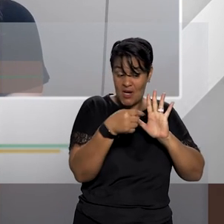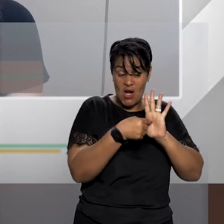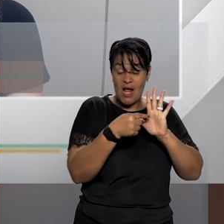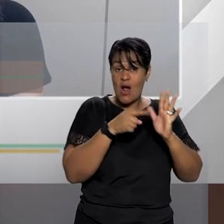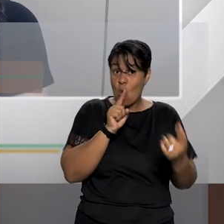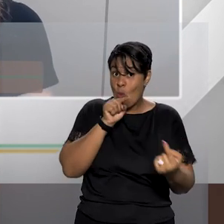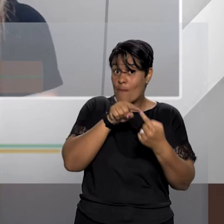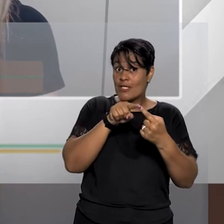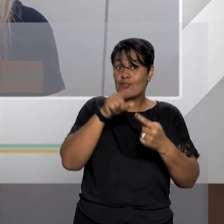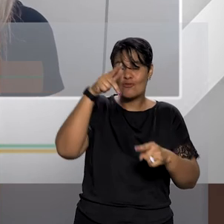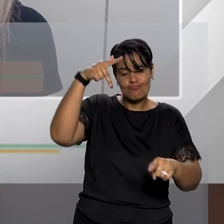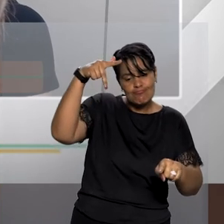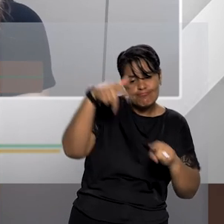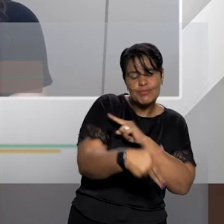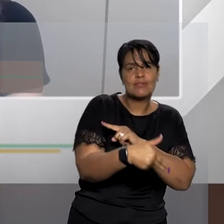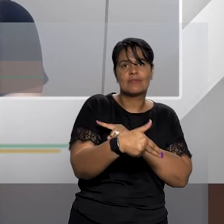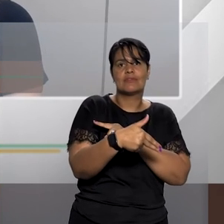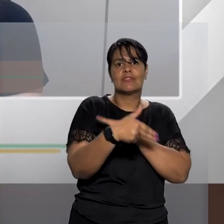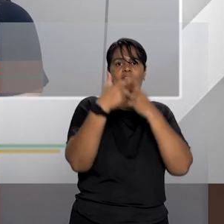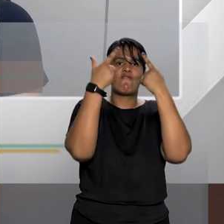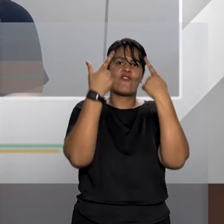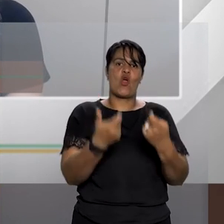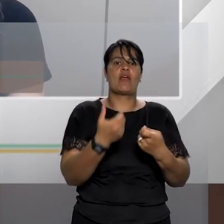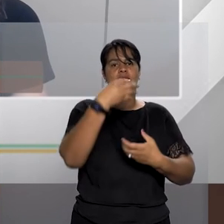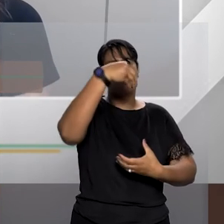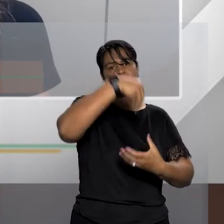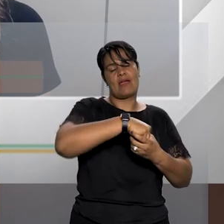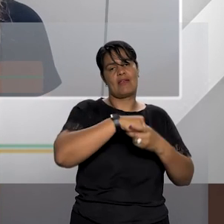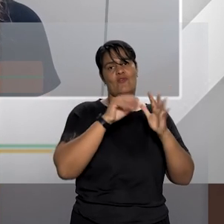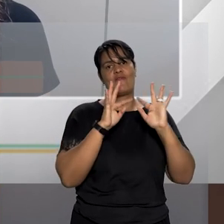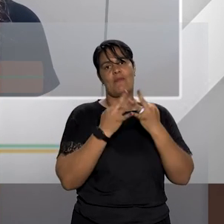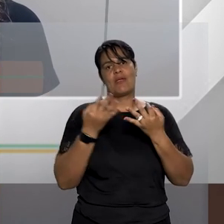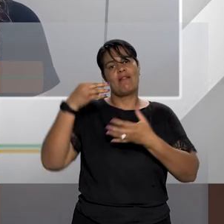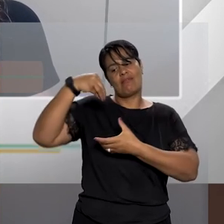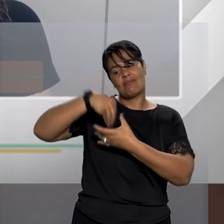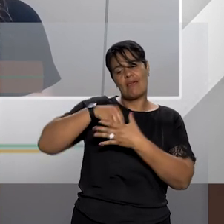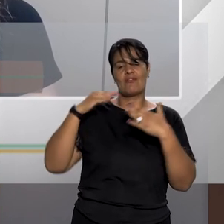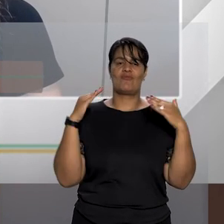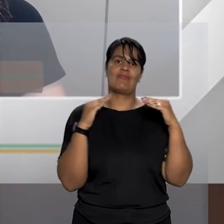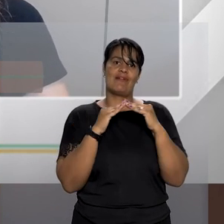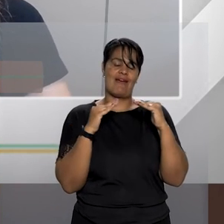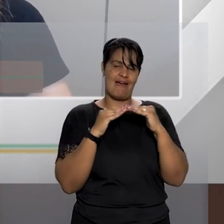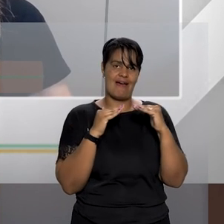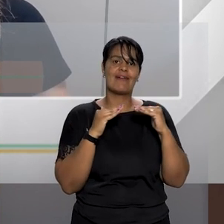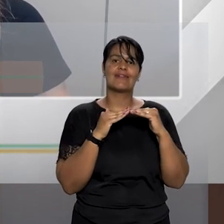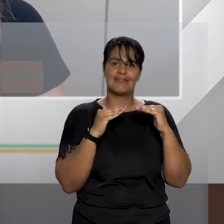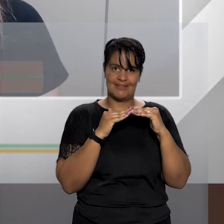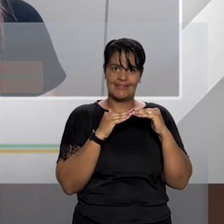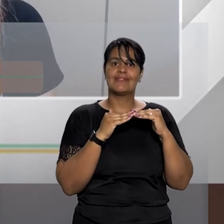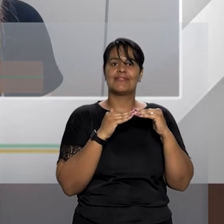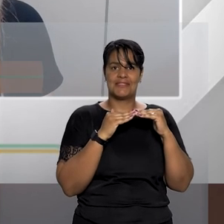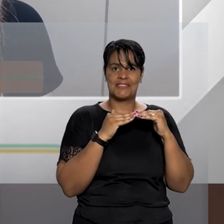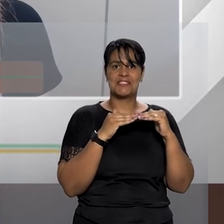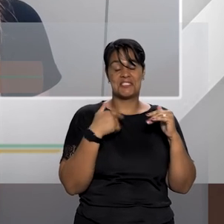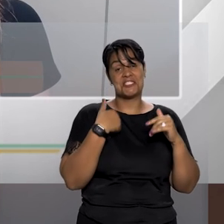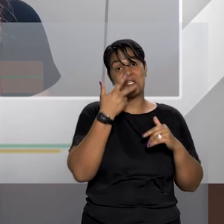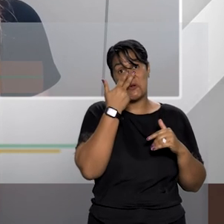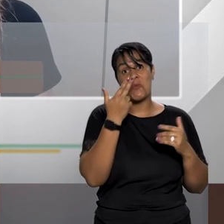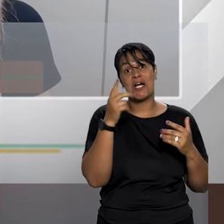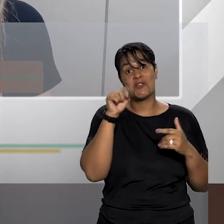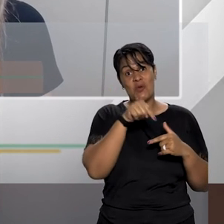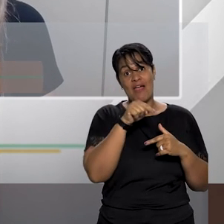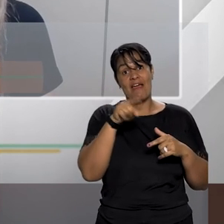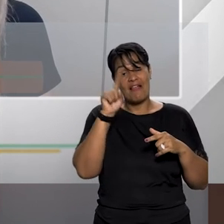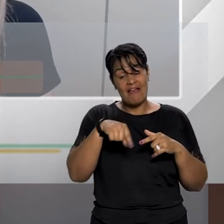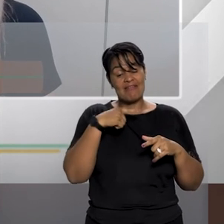violência de gênero no ambiente doméstico familiar ou de vínculos afetivos também teve uma projeção de